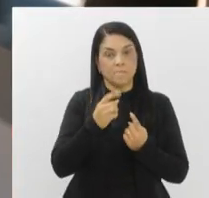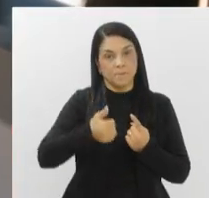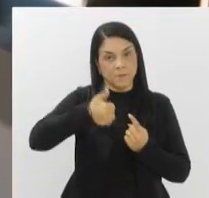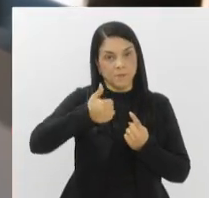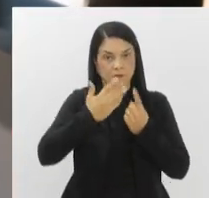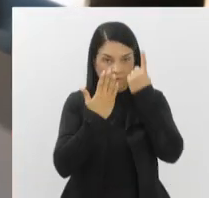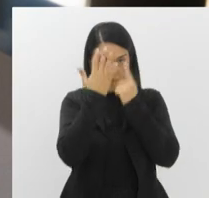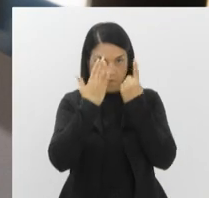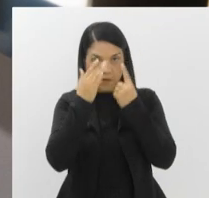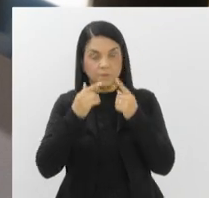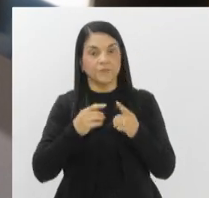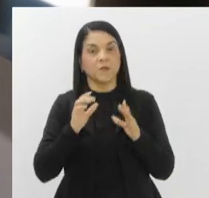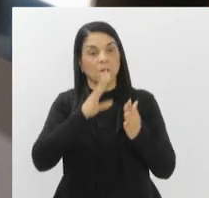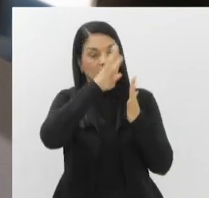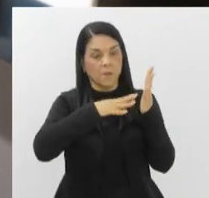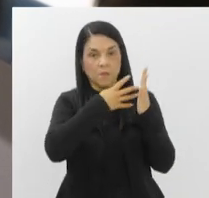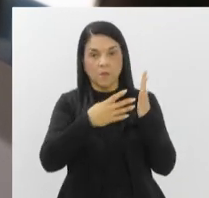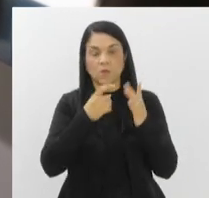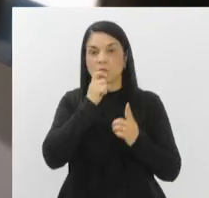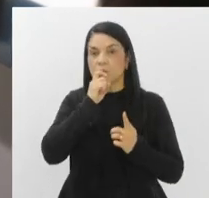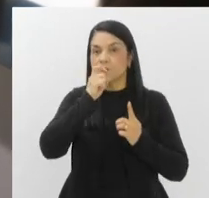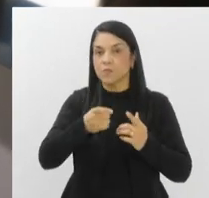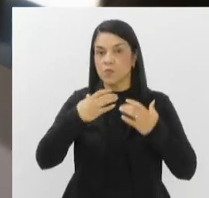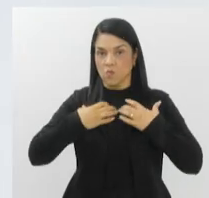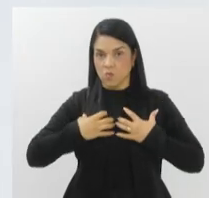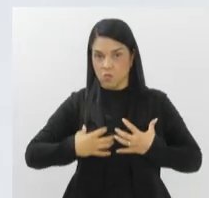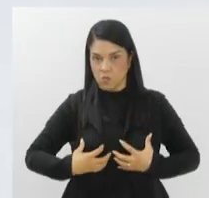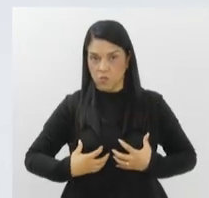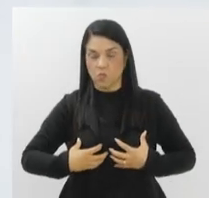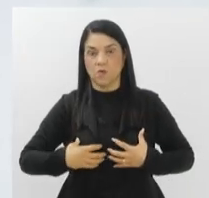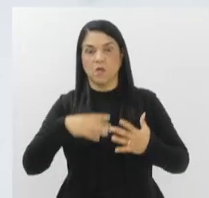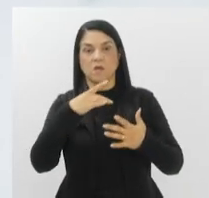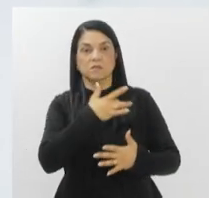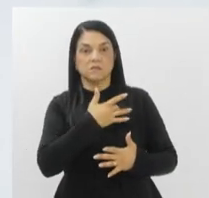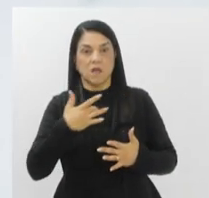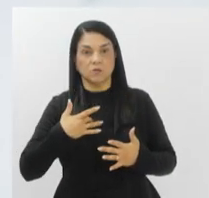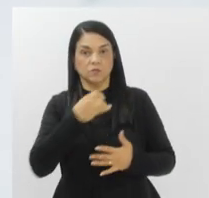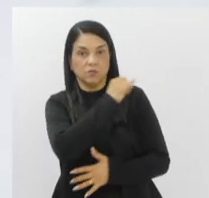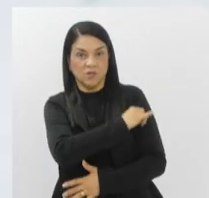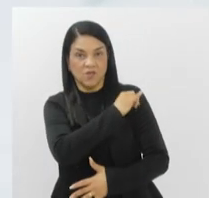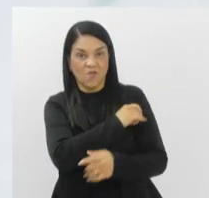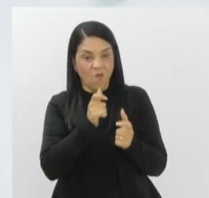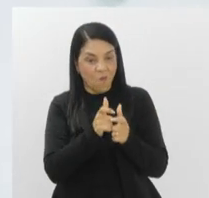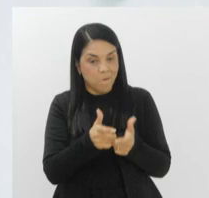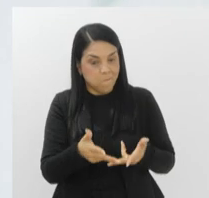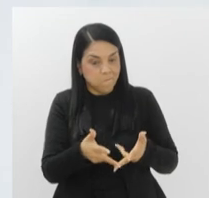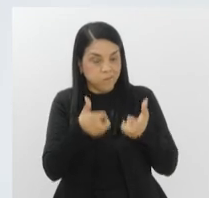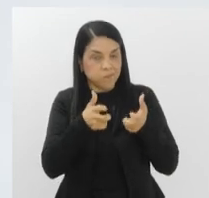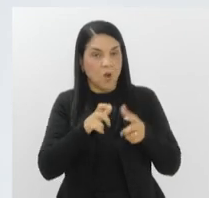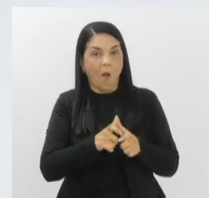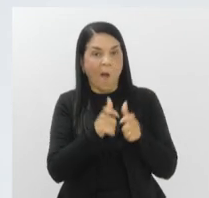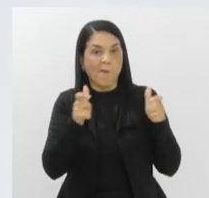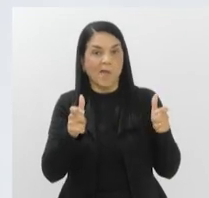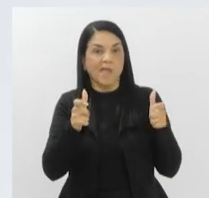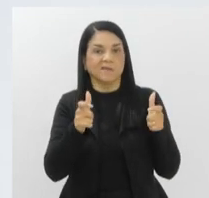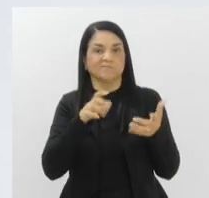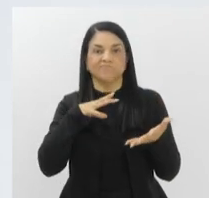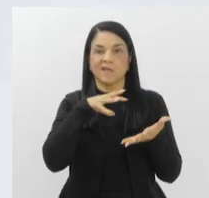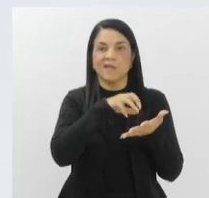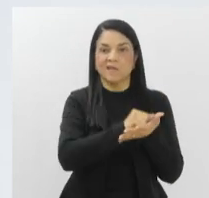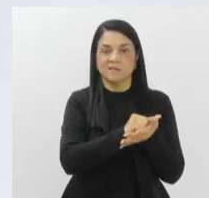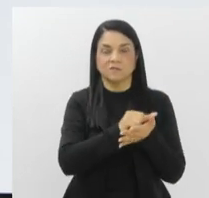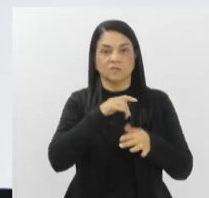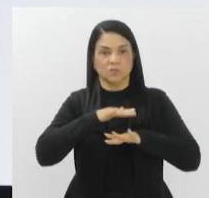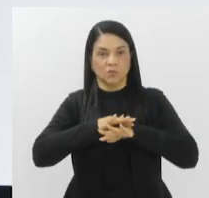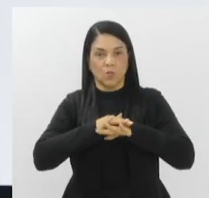painel de tuberculose da Secretaria Estadual de Saúde do Rio de Janeiro verificou um aumento de quase 6% nos registros de casos da doença de